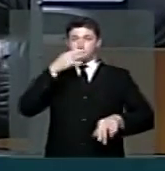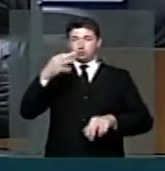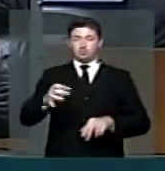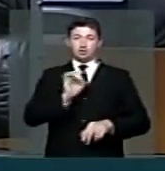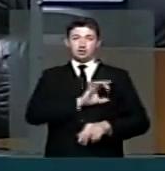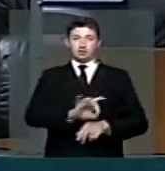debate. Certamente.